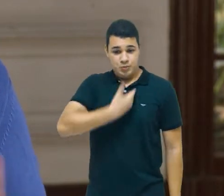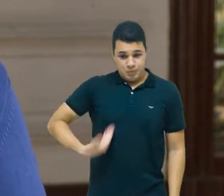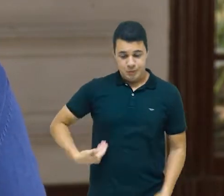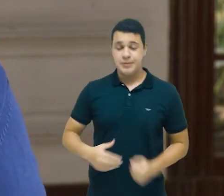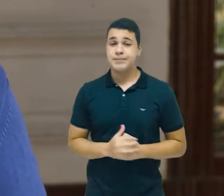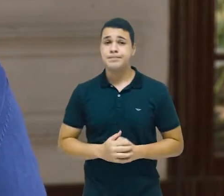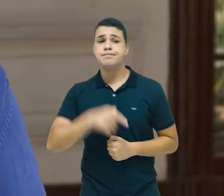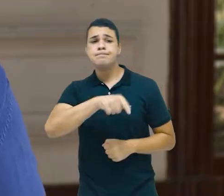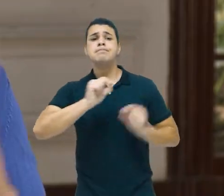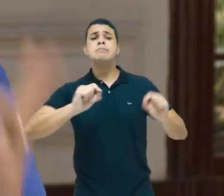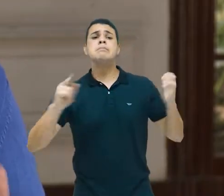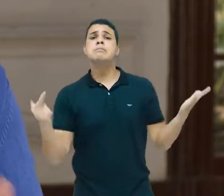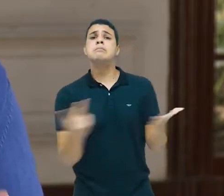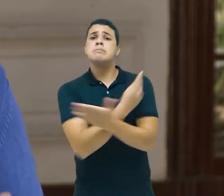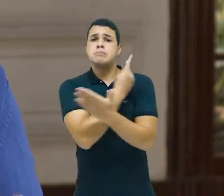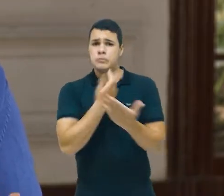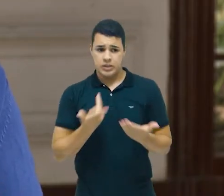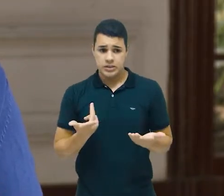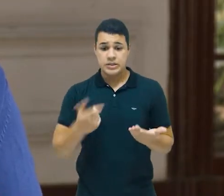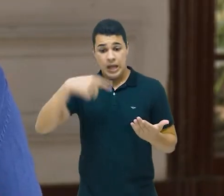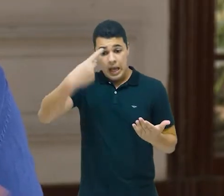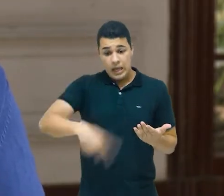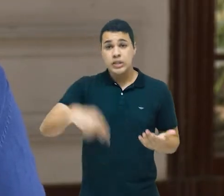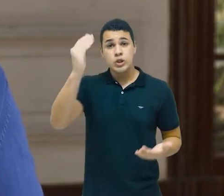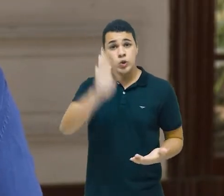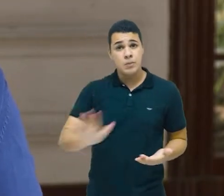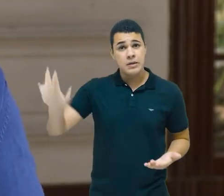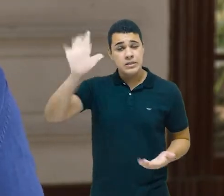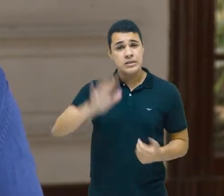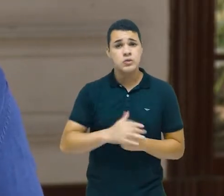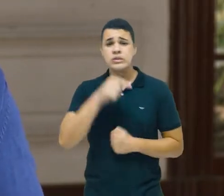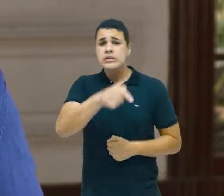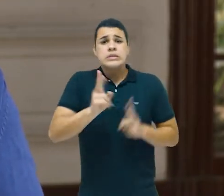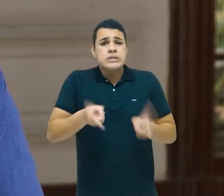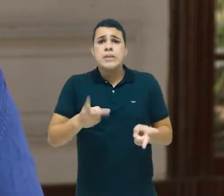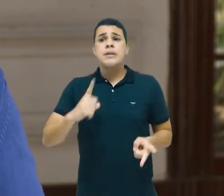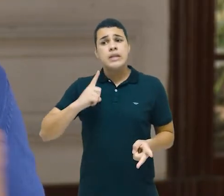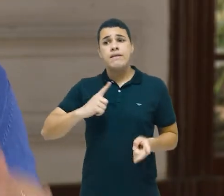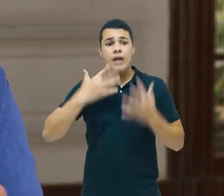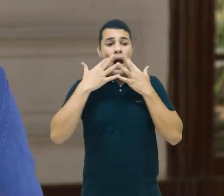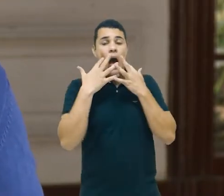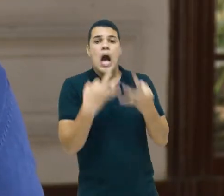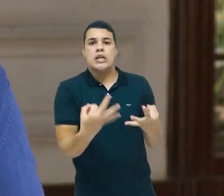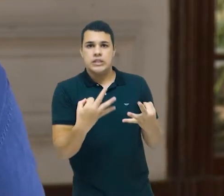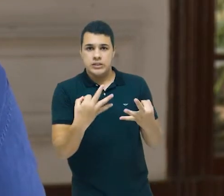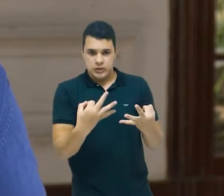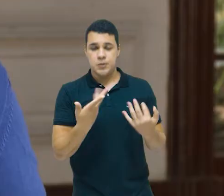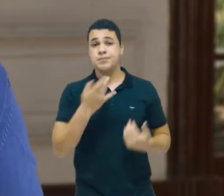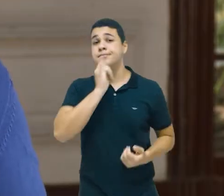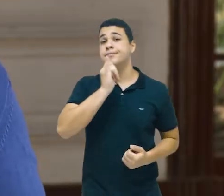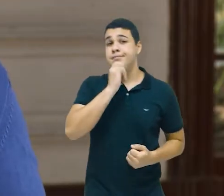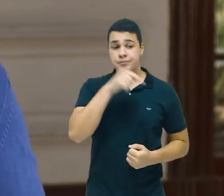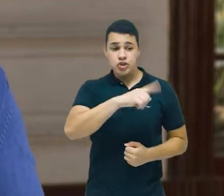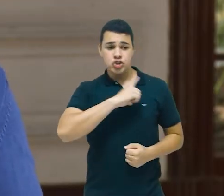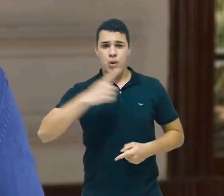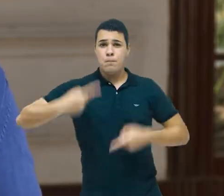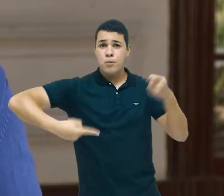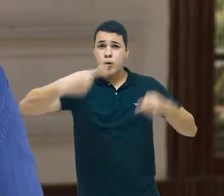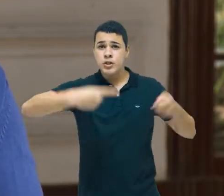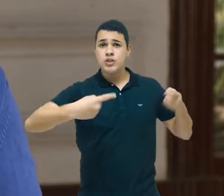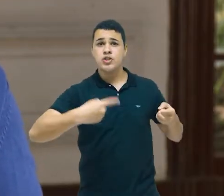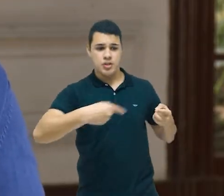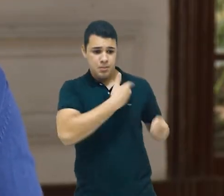sempre foi no Brasil? O Brasil sempre teve essa tensão entre uma política